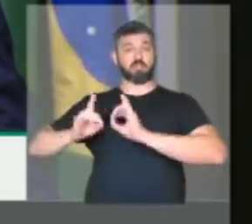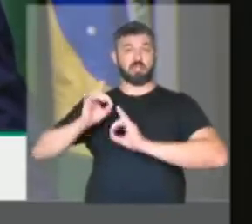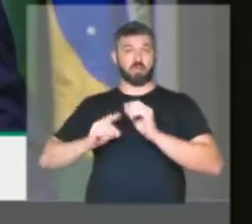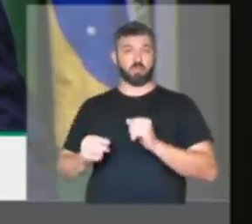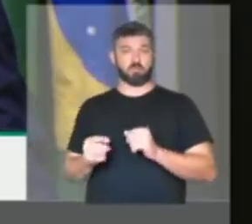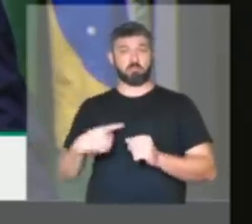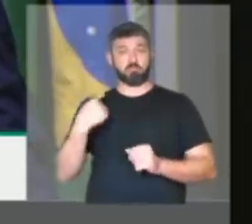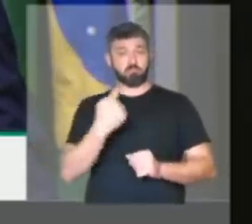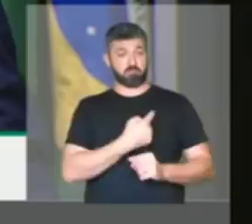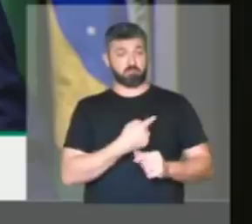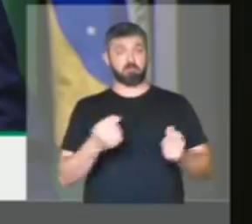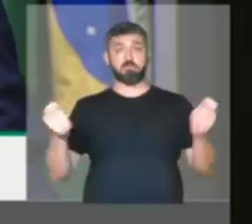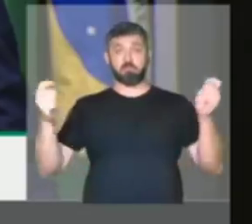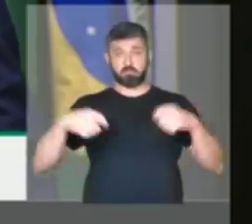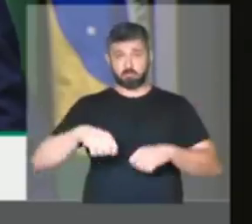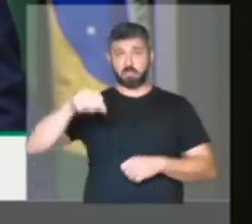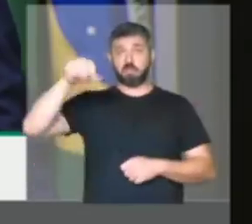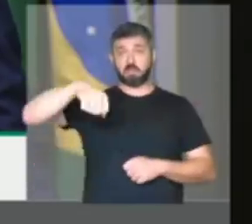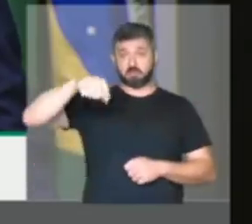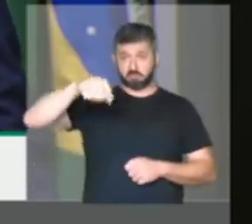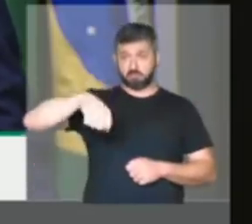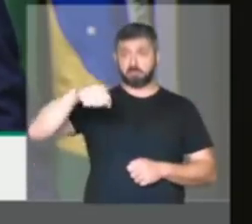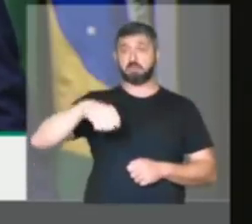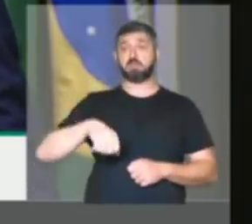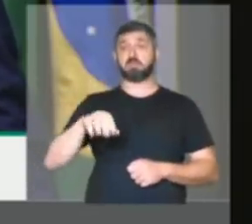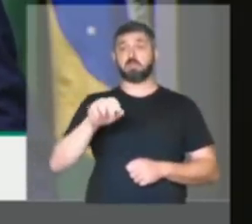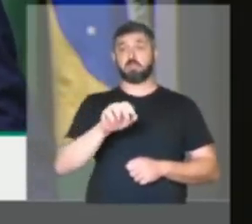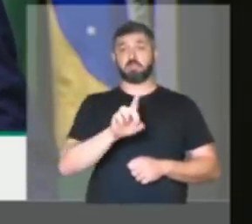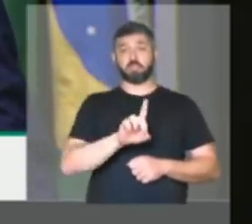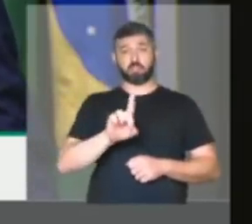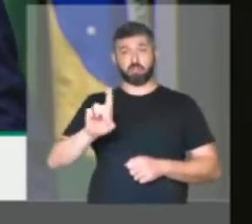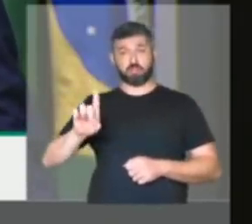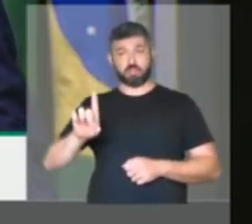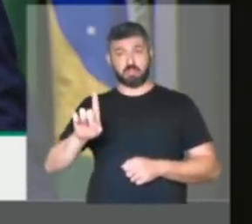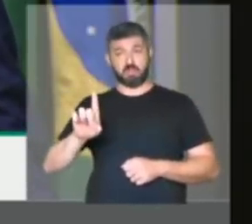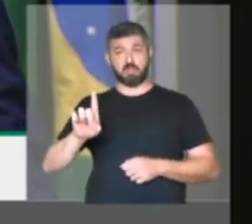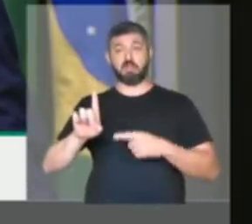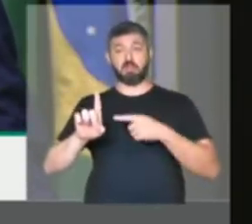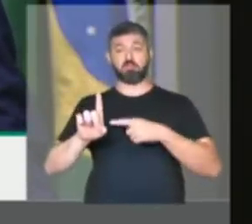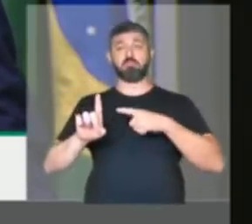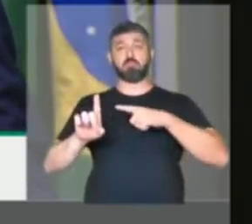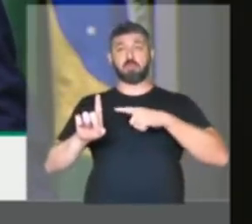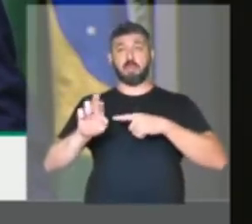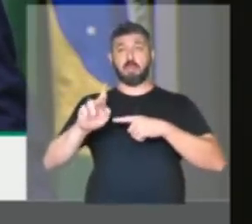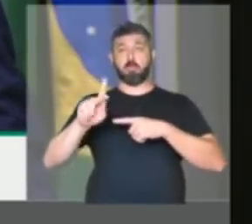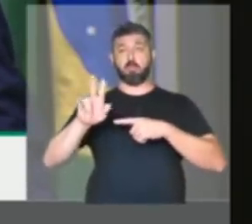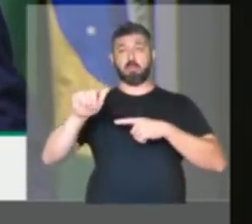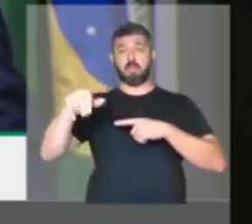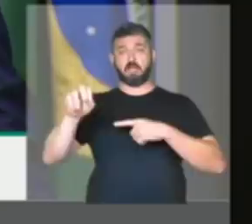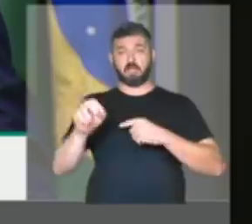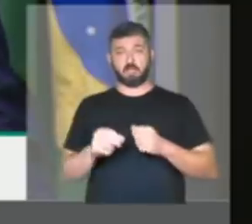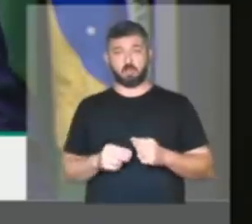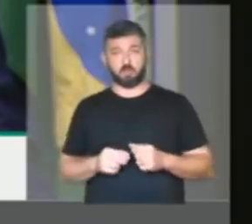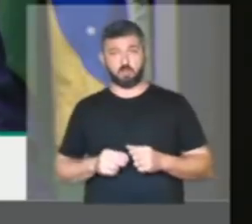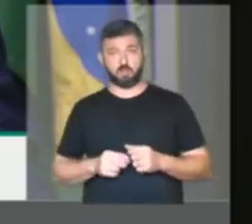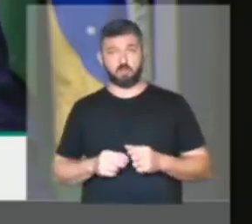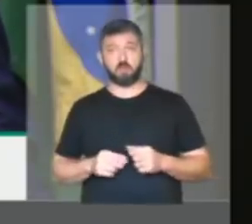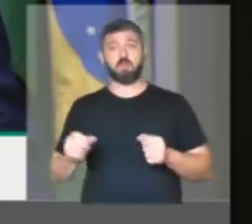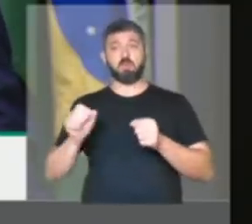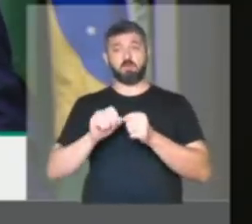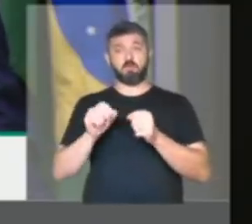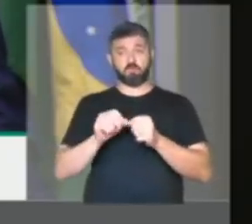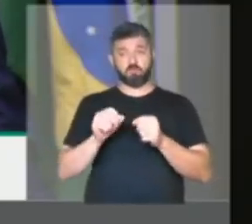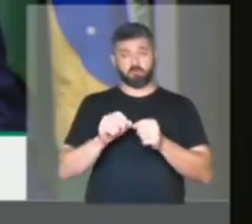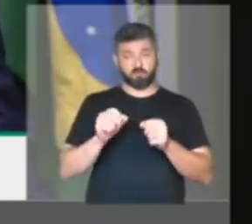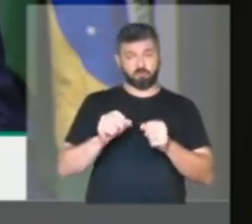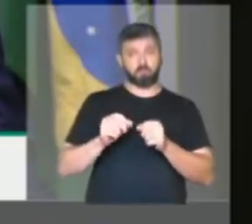Nós demonstramos que sim, existe a direita republicana, democrática, que promove o diálogo, que promove a construção política.